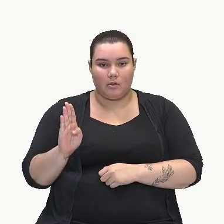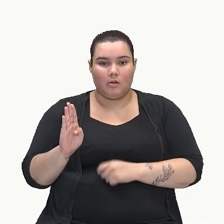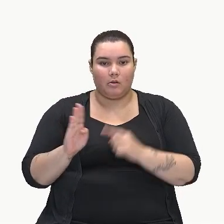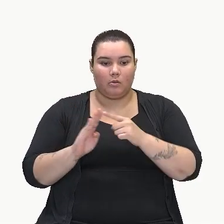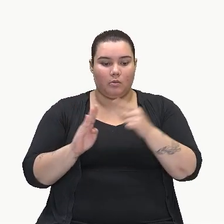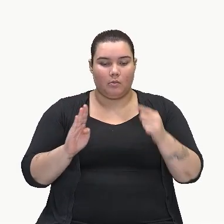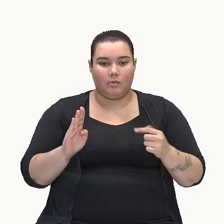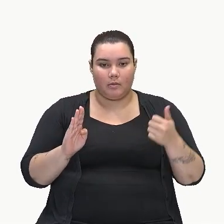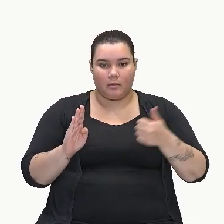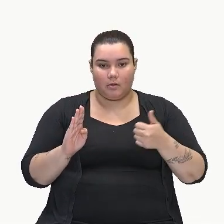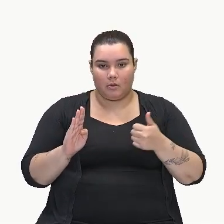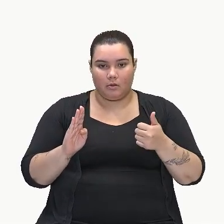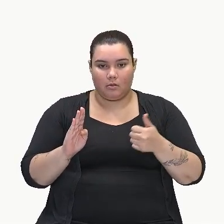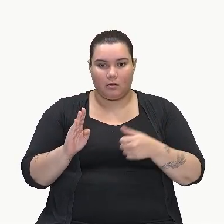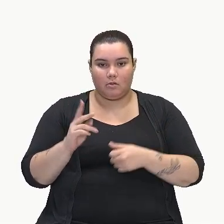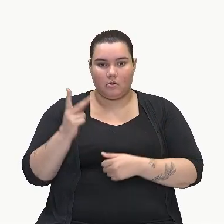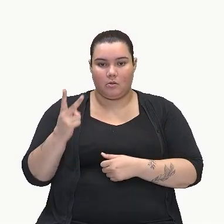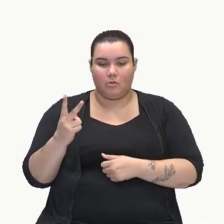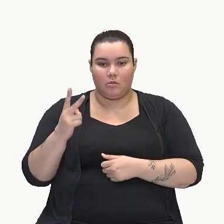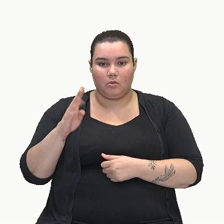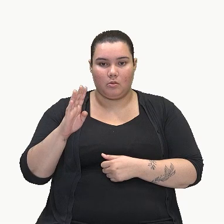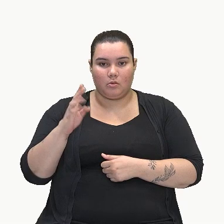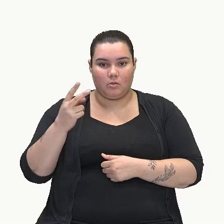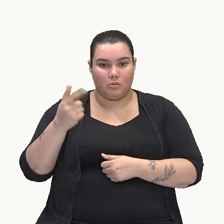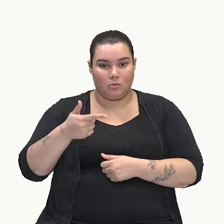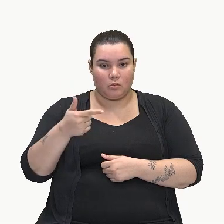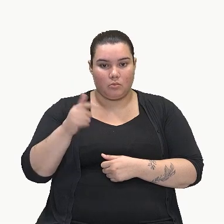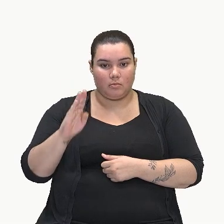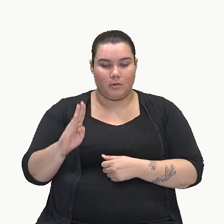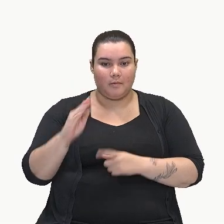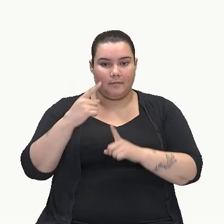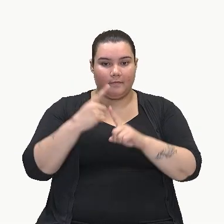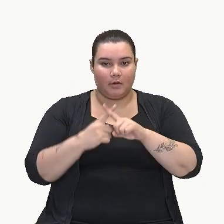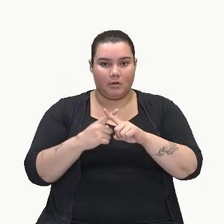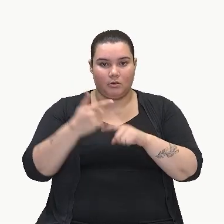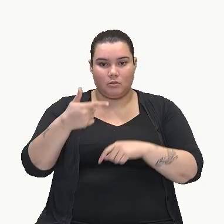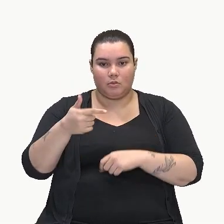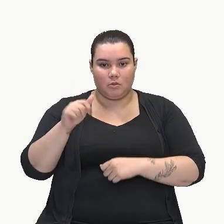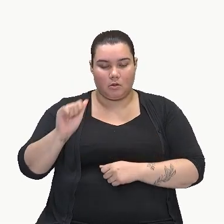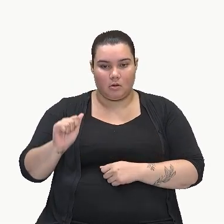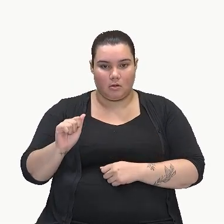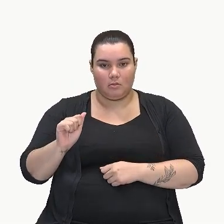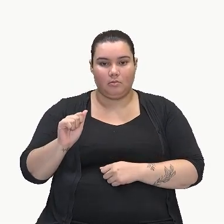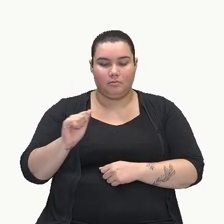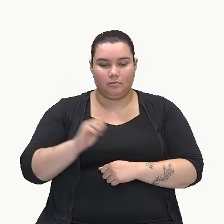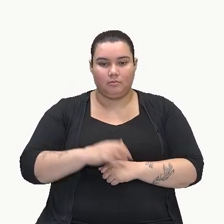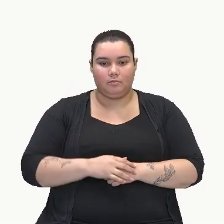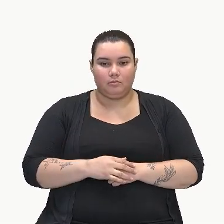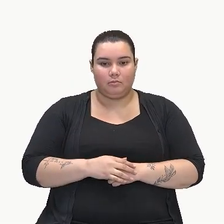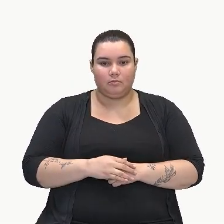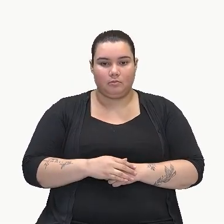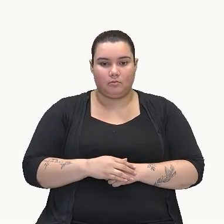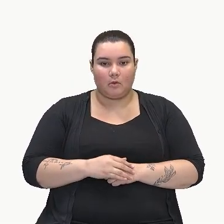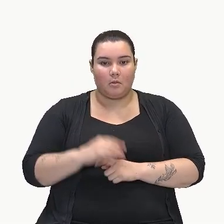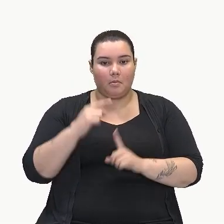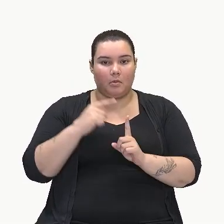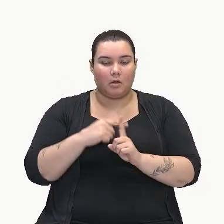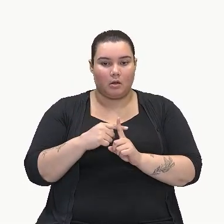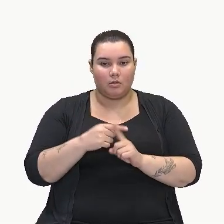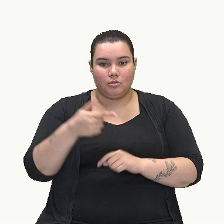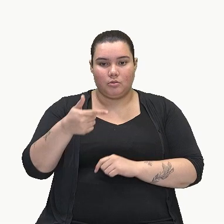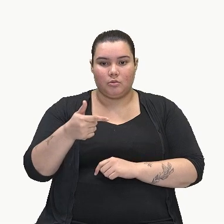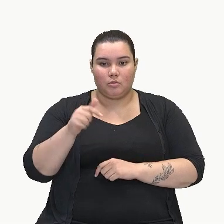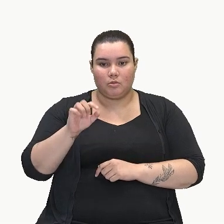termo, que é o 2B com o 2A. E agora vamos fazer, ó, o 2B, que é o termo que eu estou usando,